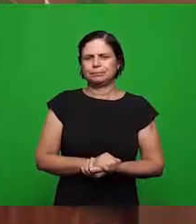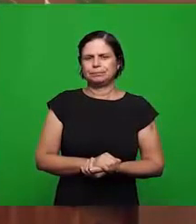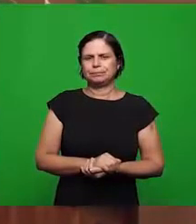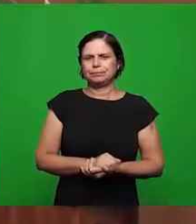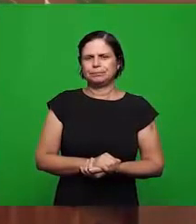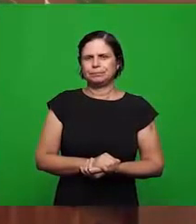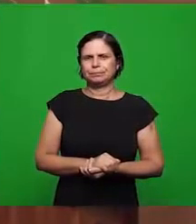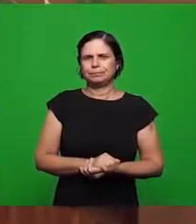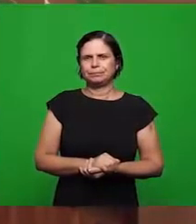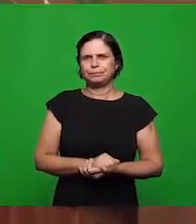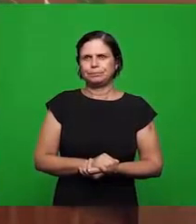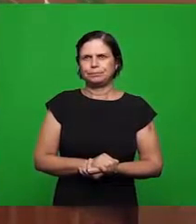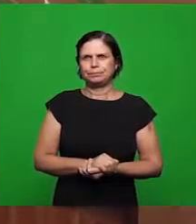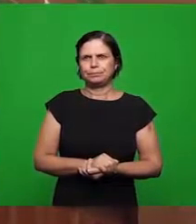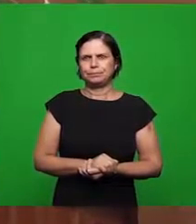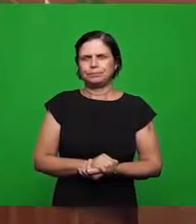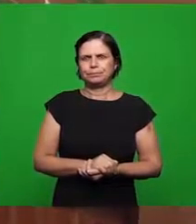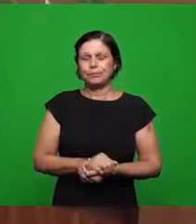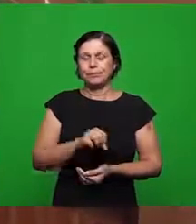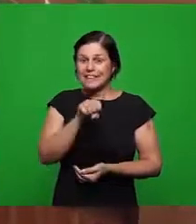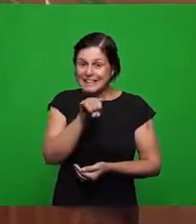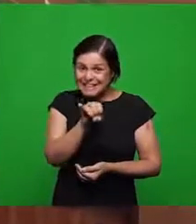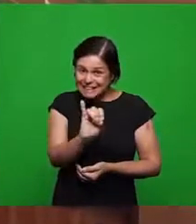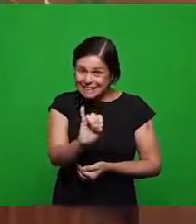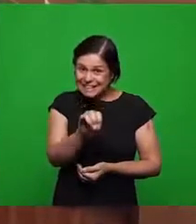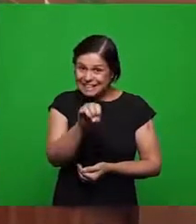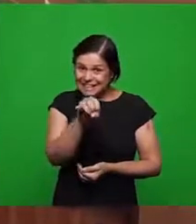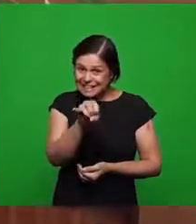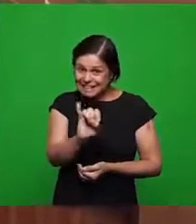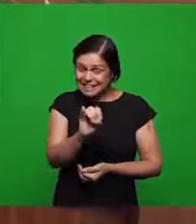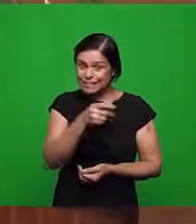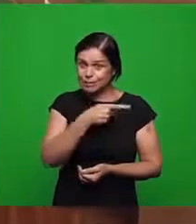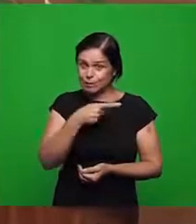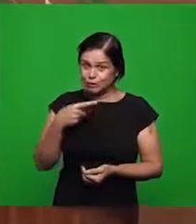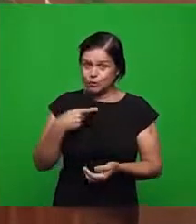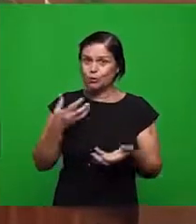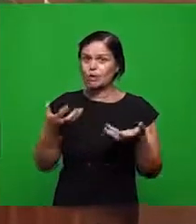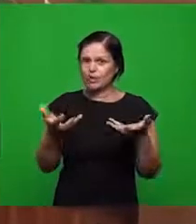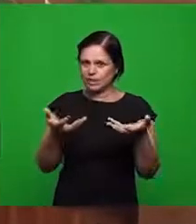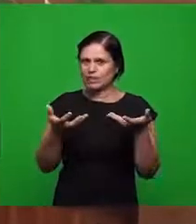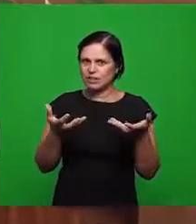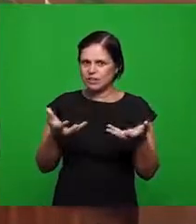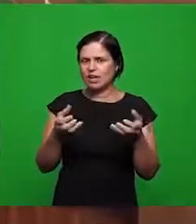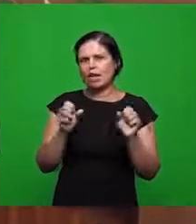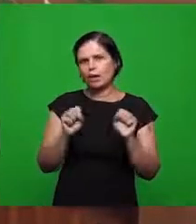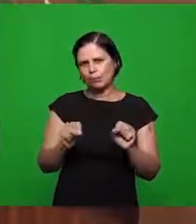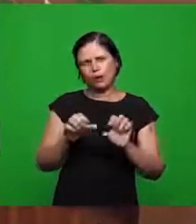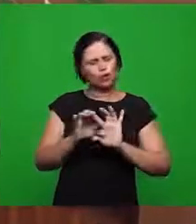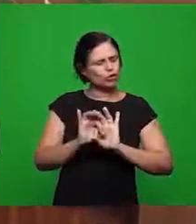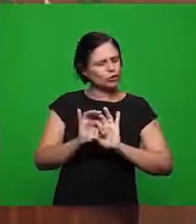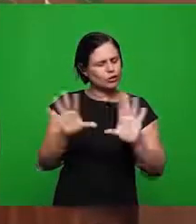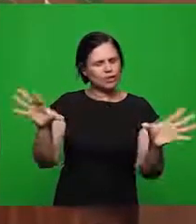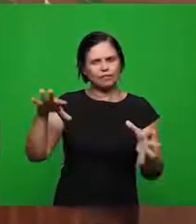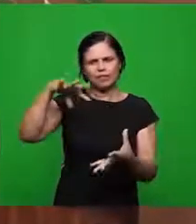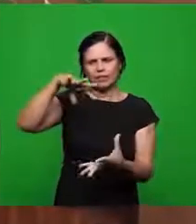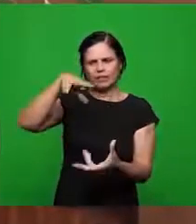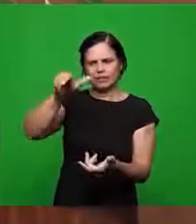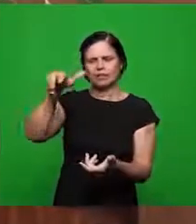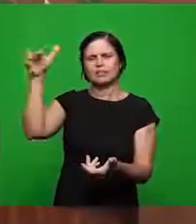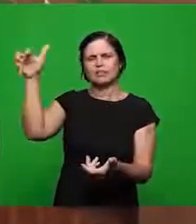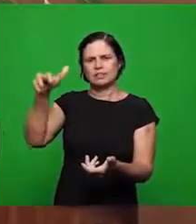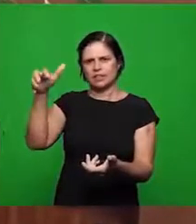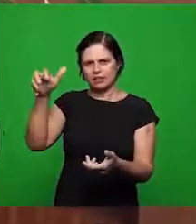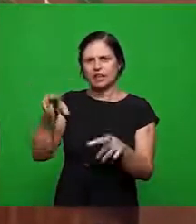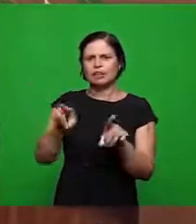se os pastores quiserem eles vão receber também as